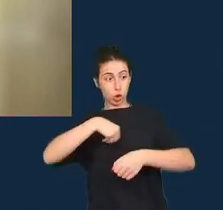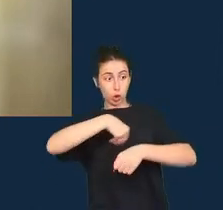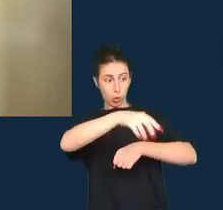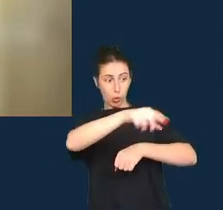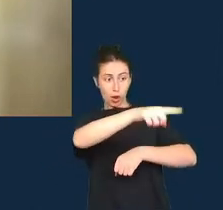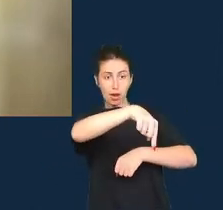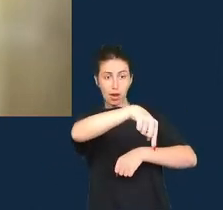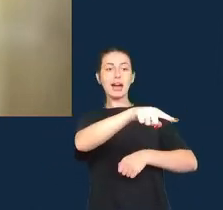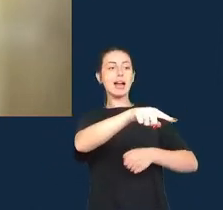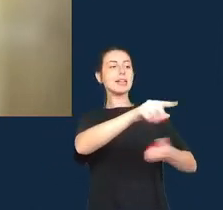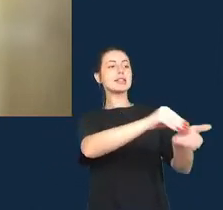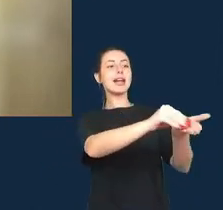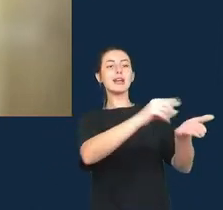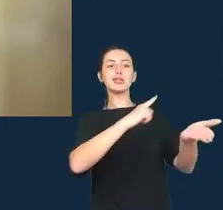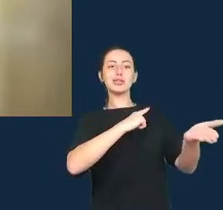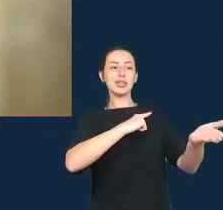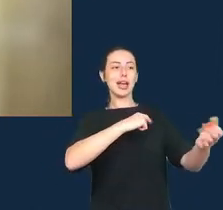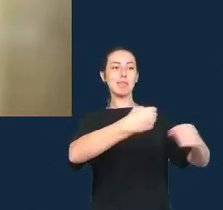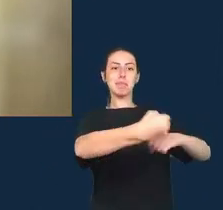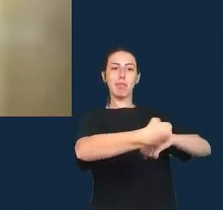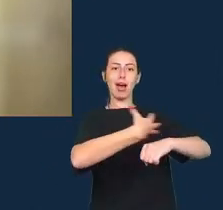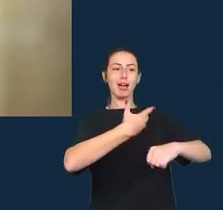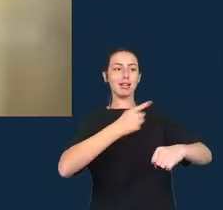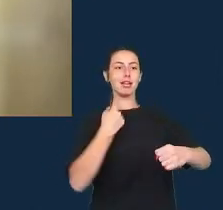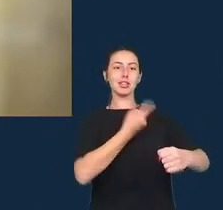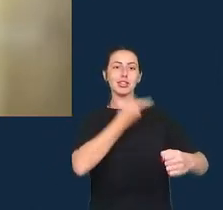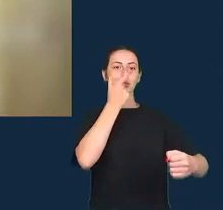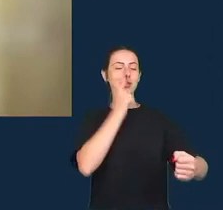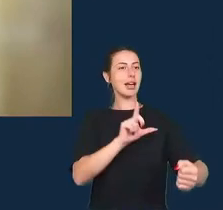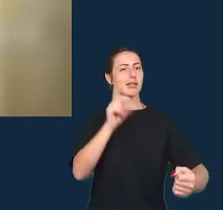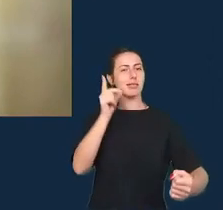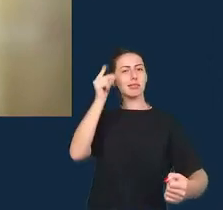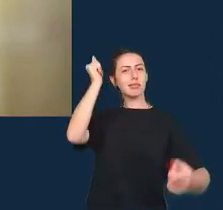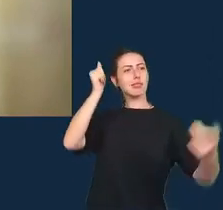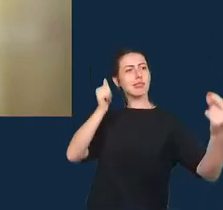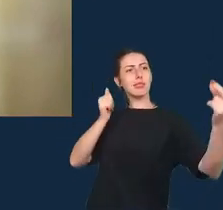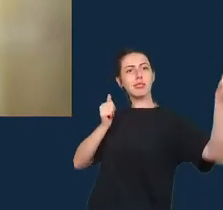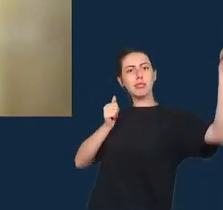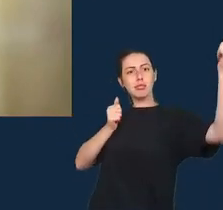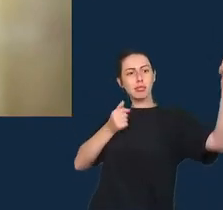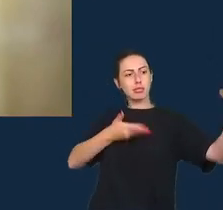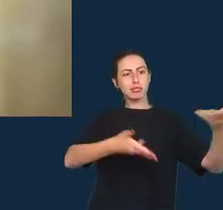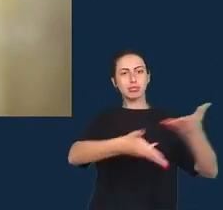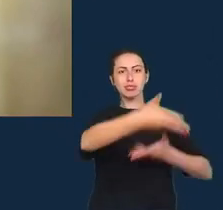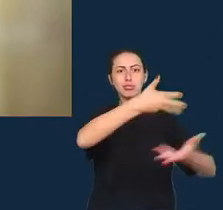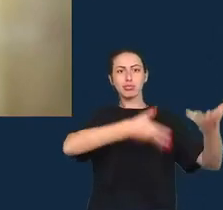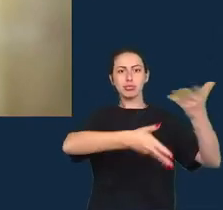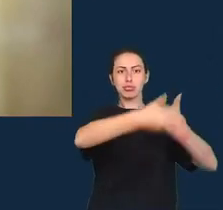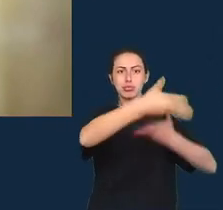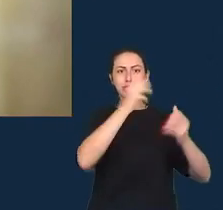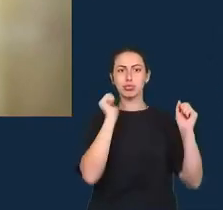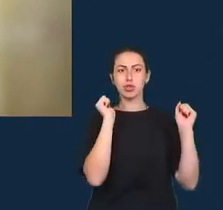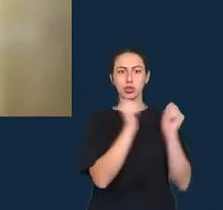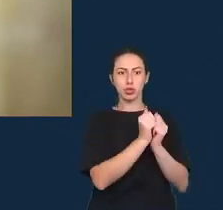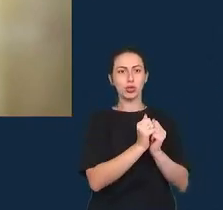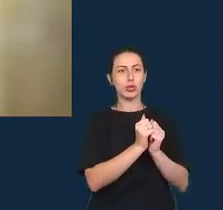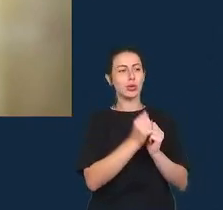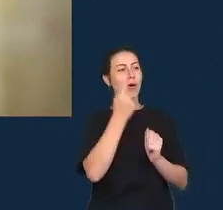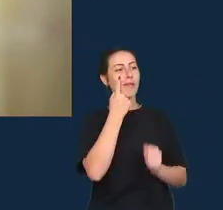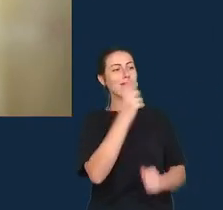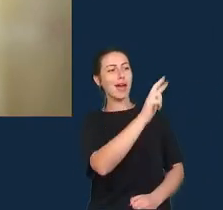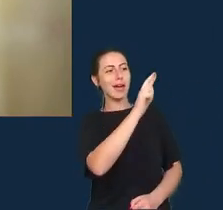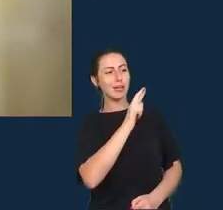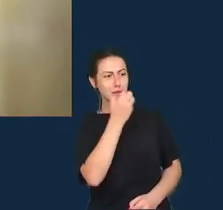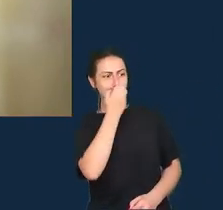ideias a respeito os insights mostrando quais são os resultados quais são os resultados que aparecem mais para fazer